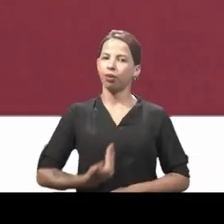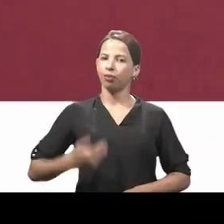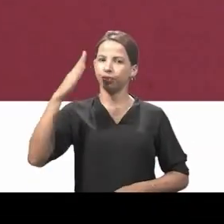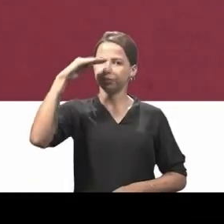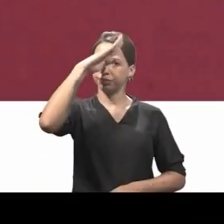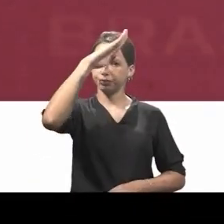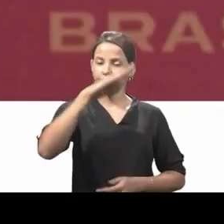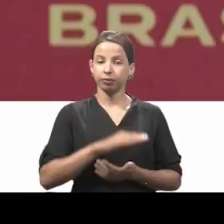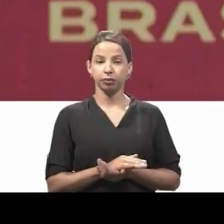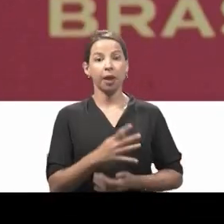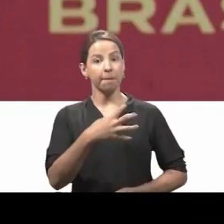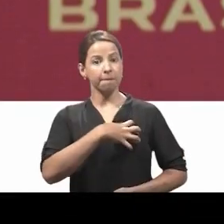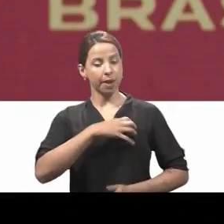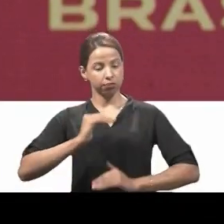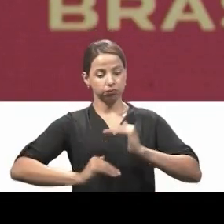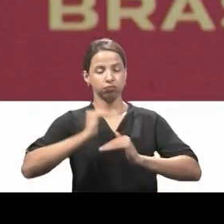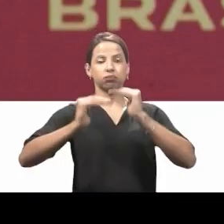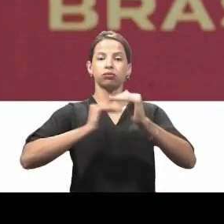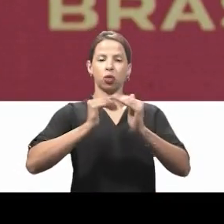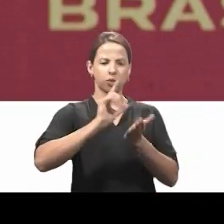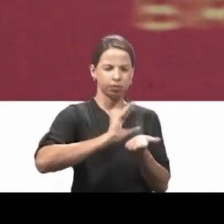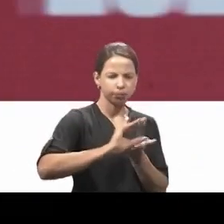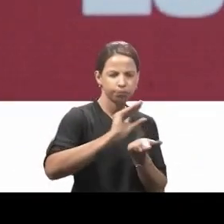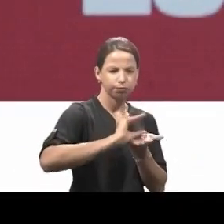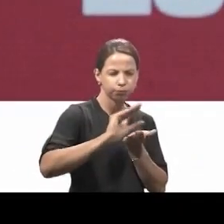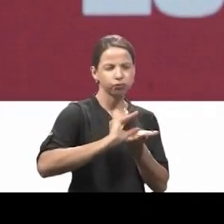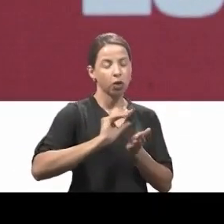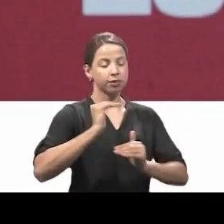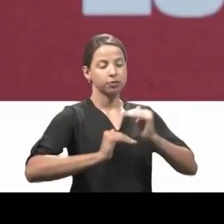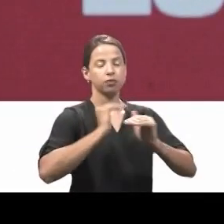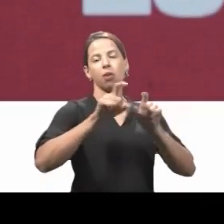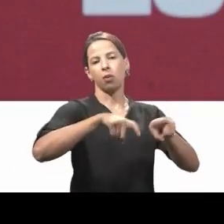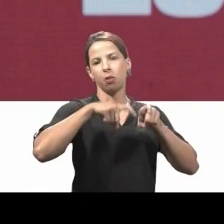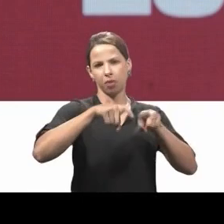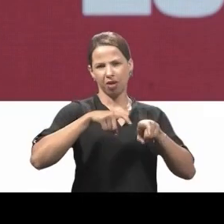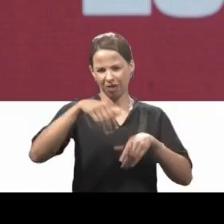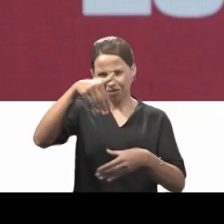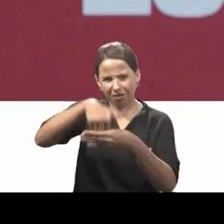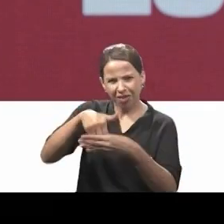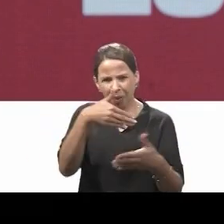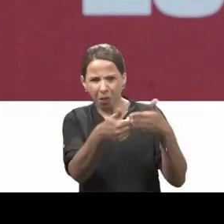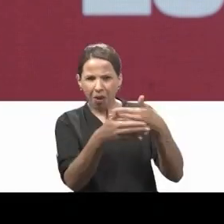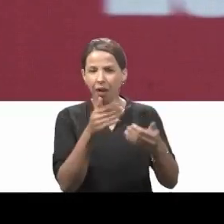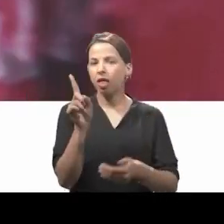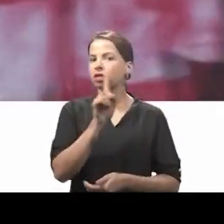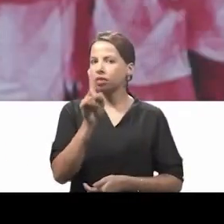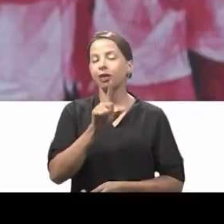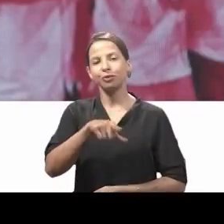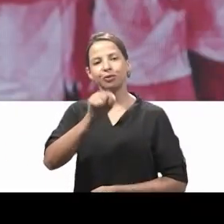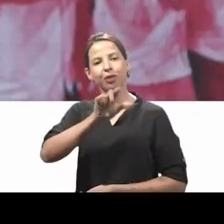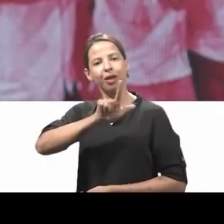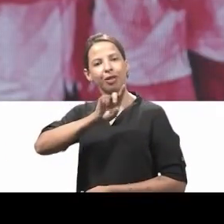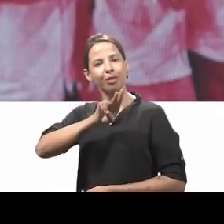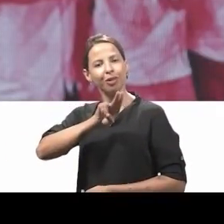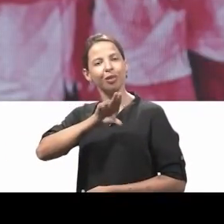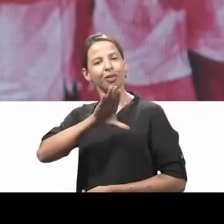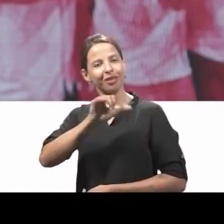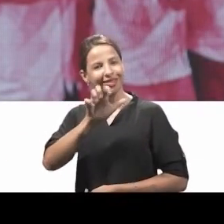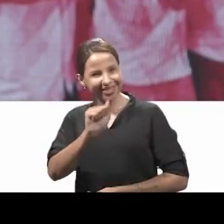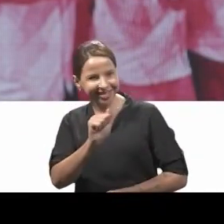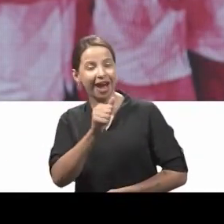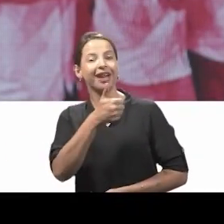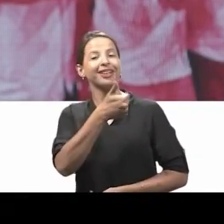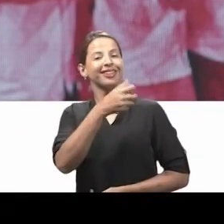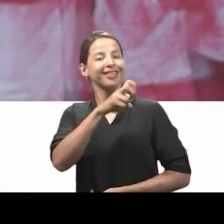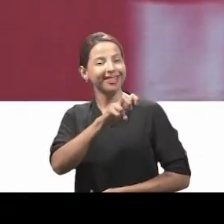A Bahia avança quando investe no desenvolvimento rural. Por isso, não tem essa de tanto faz. Vote em Lúcia Rocha, 15888,